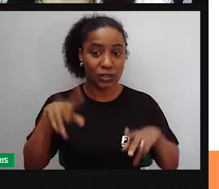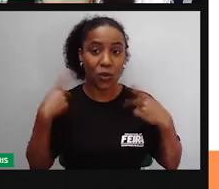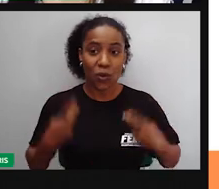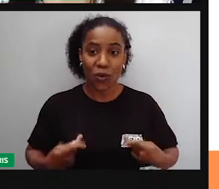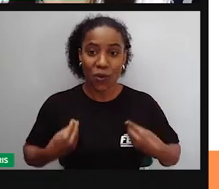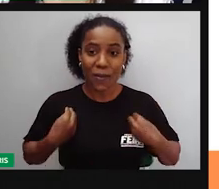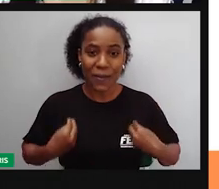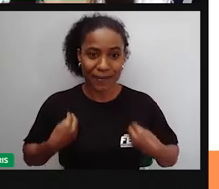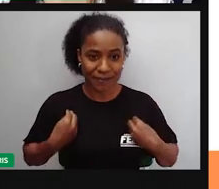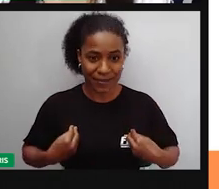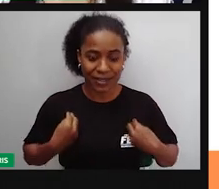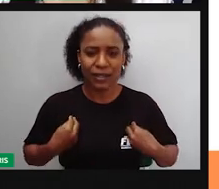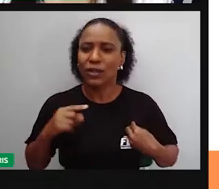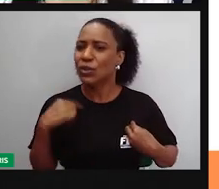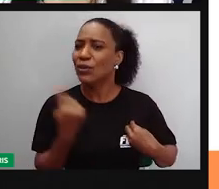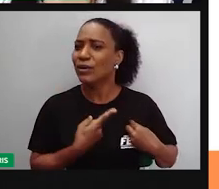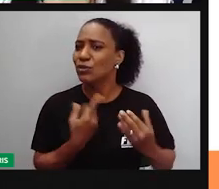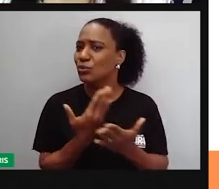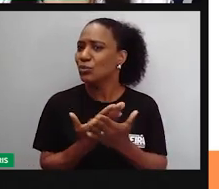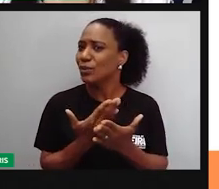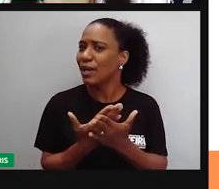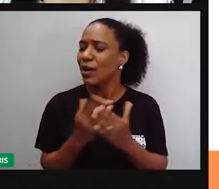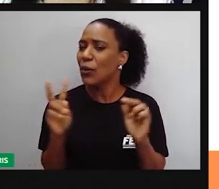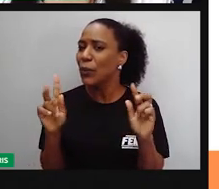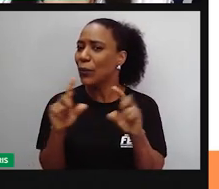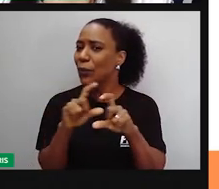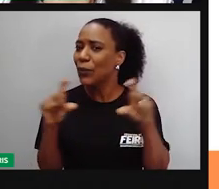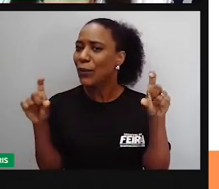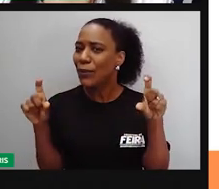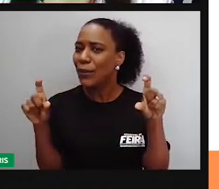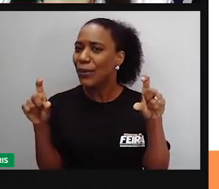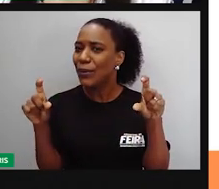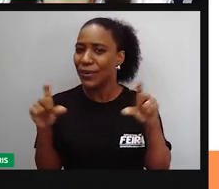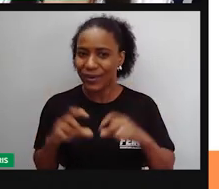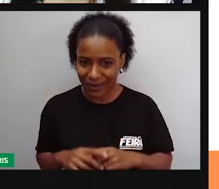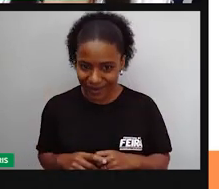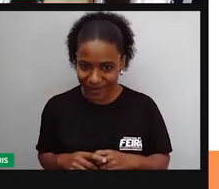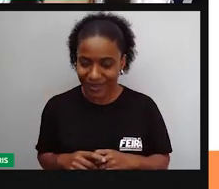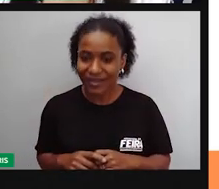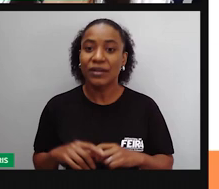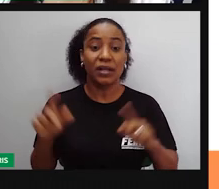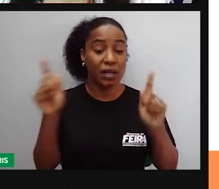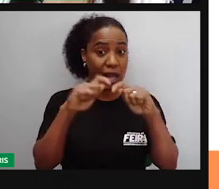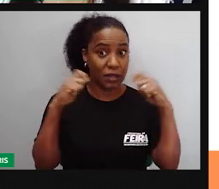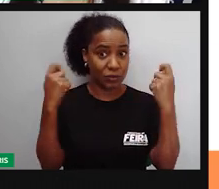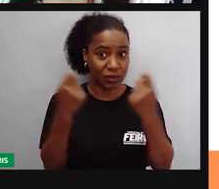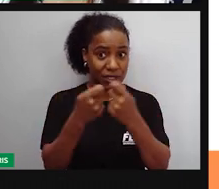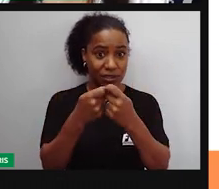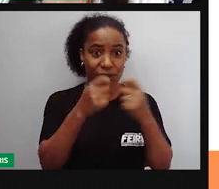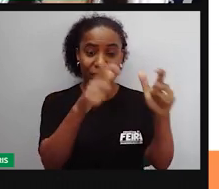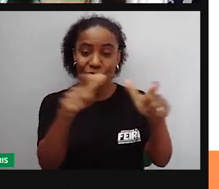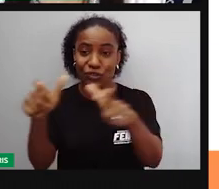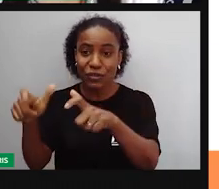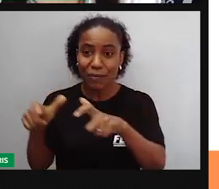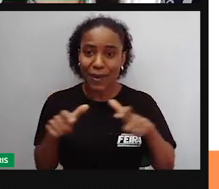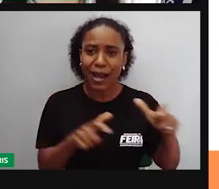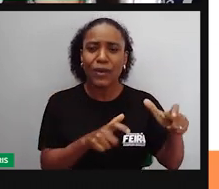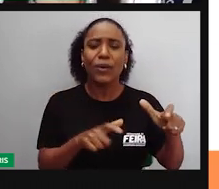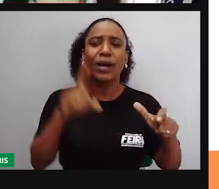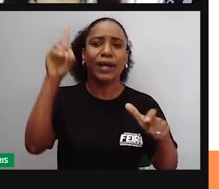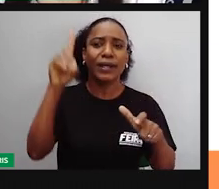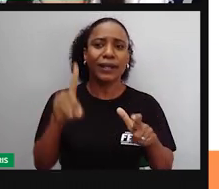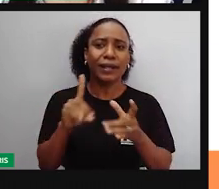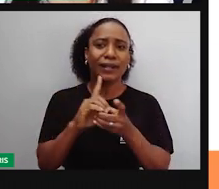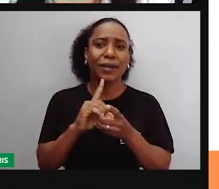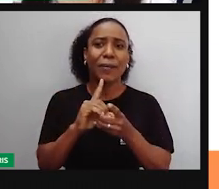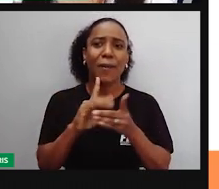Ciências Humanas, nós vamos estudar sobre associações de bairro e democracia.